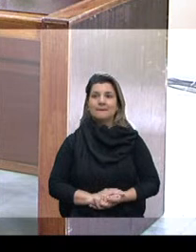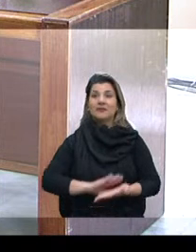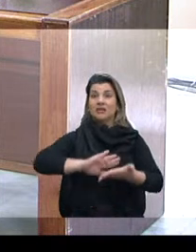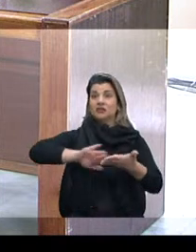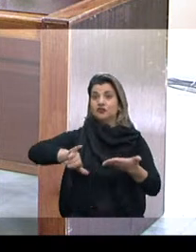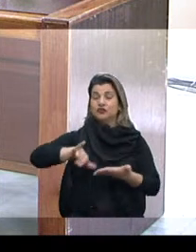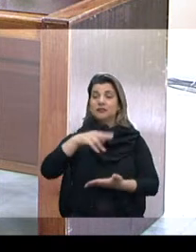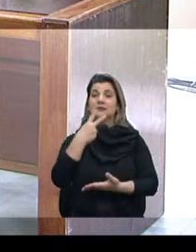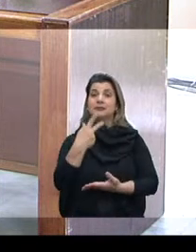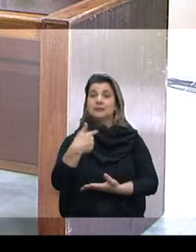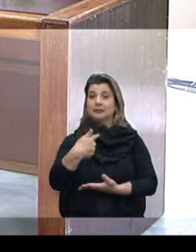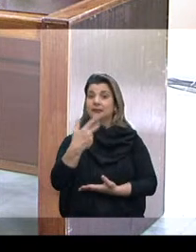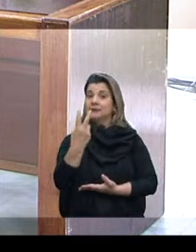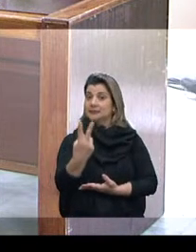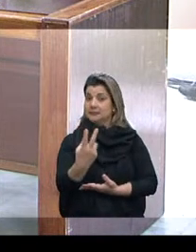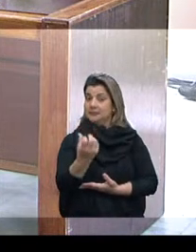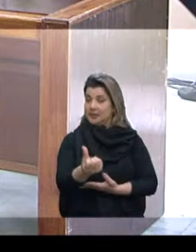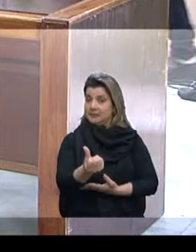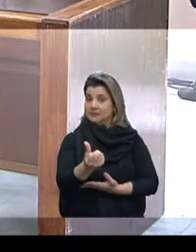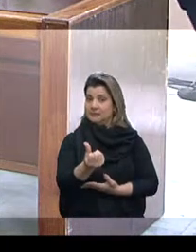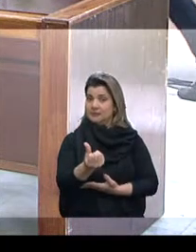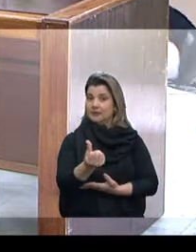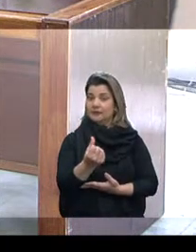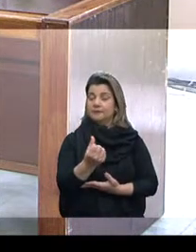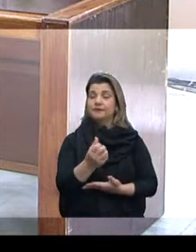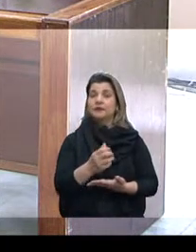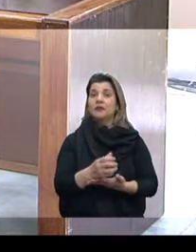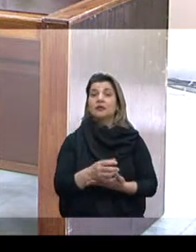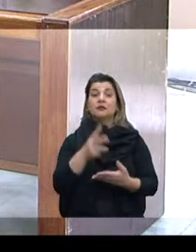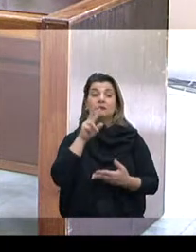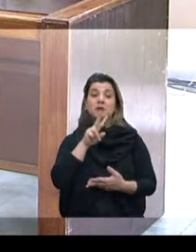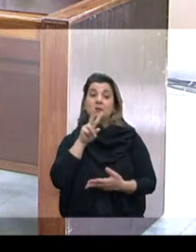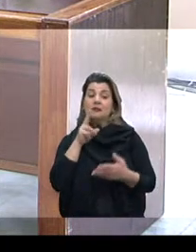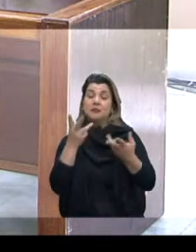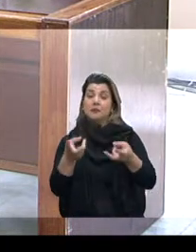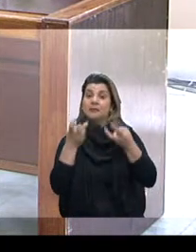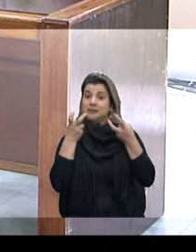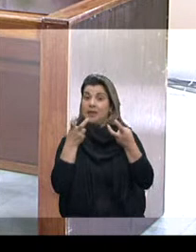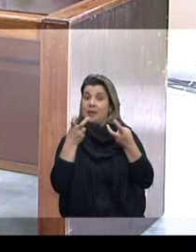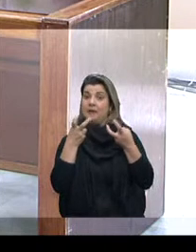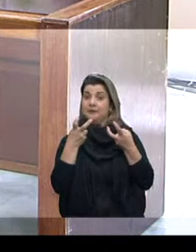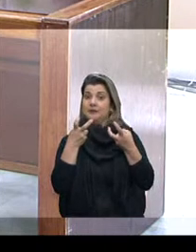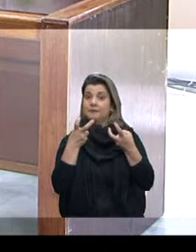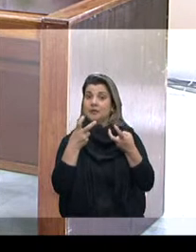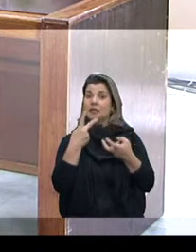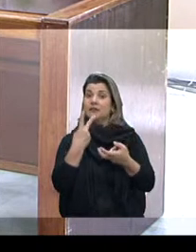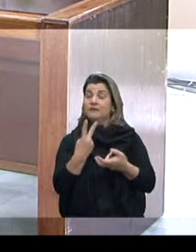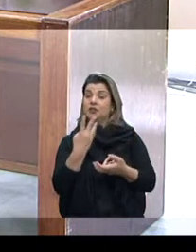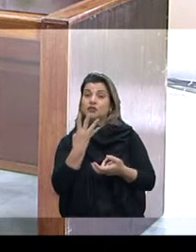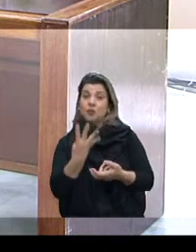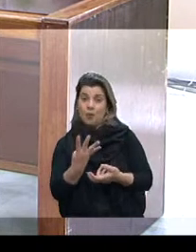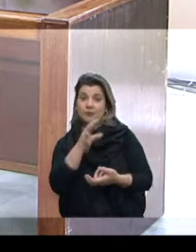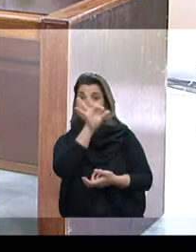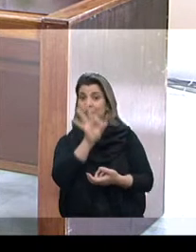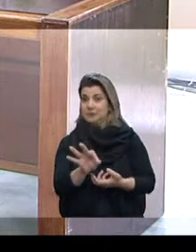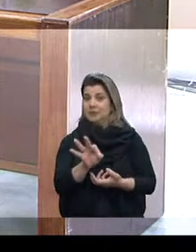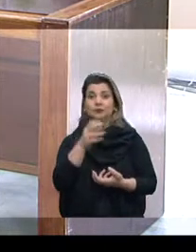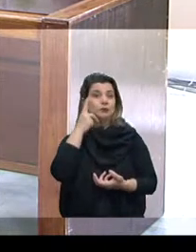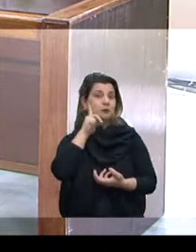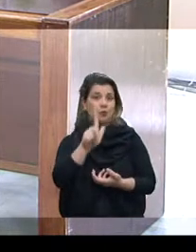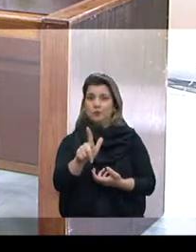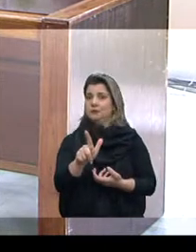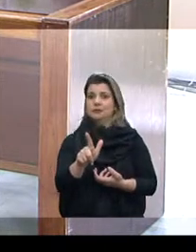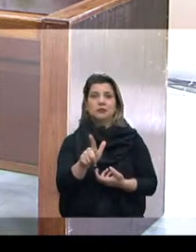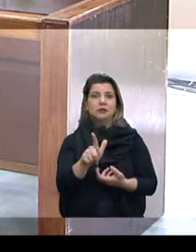24. Você vai notar que dois terços, aproximadamente, não têm condições de continuar com o curso superior nos termos